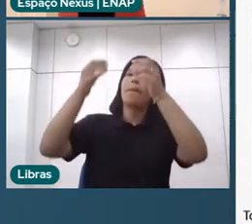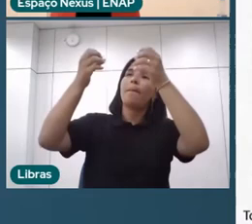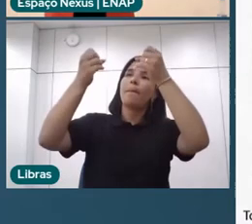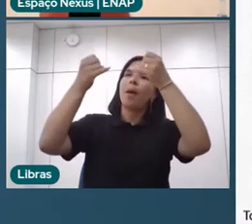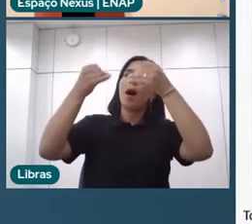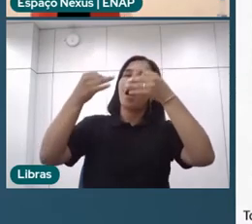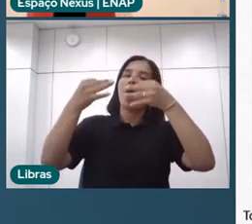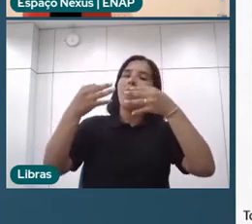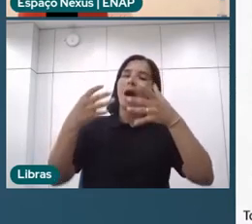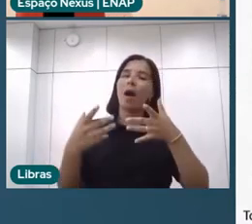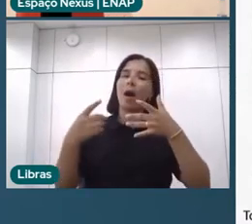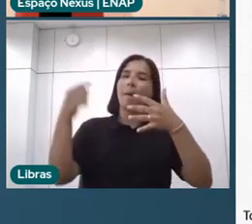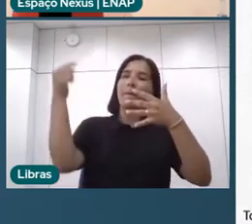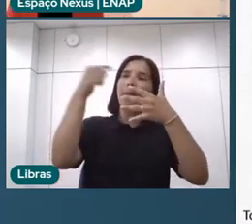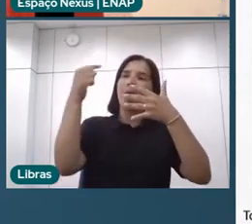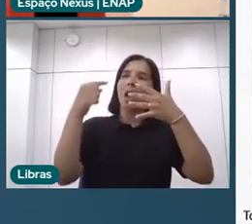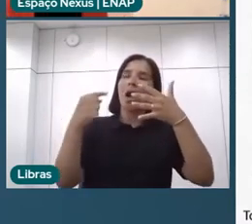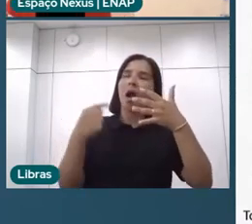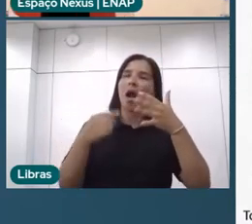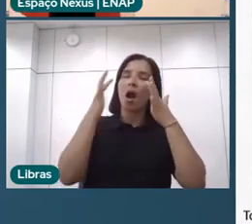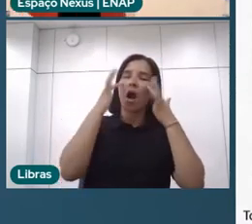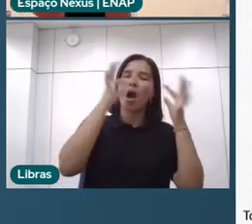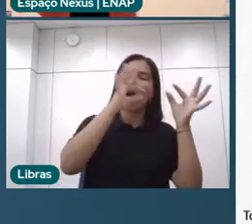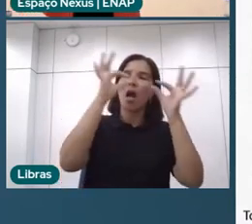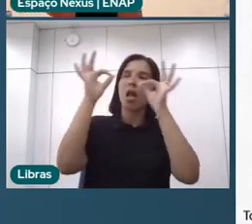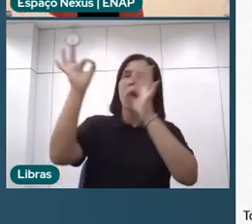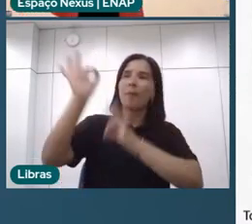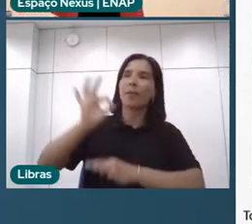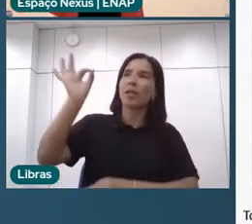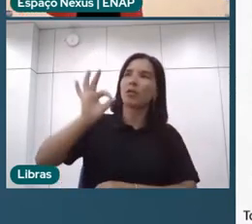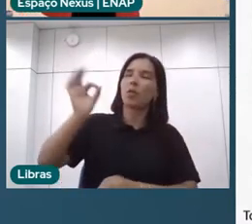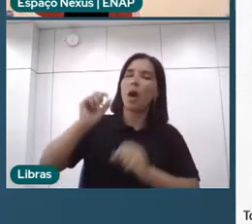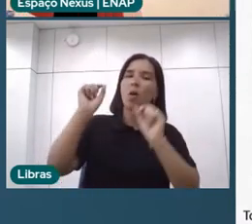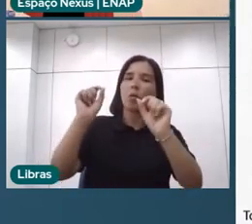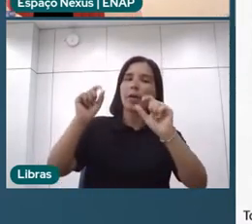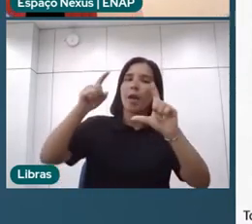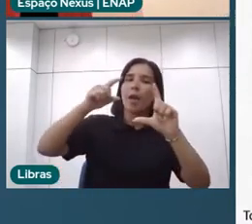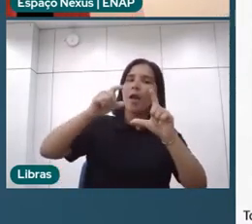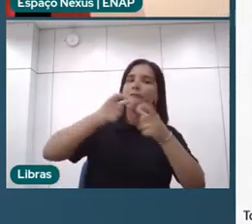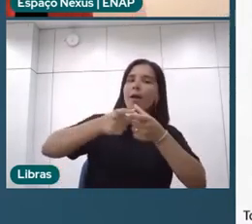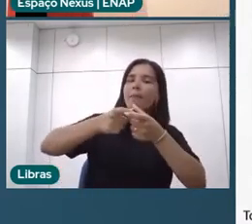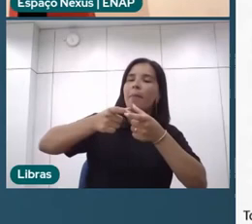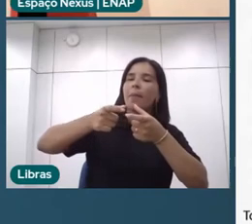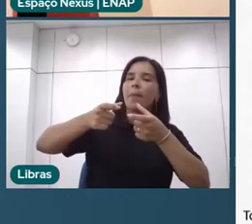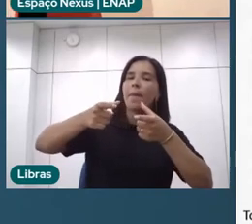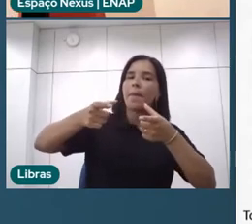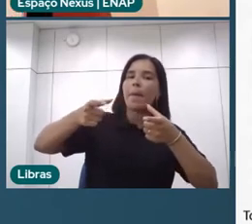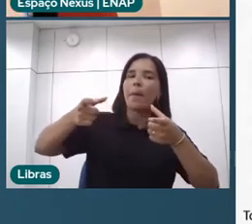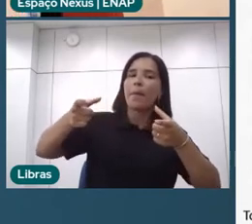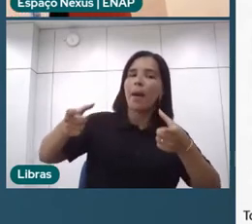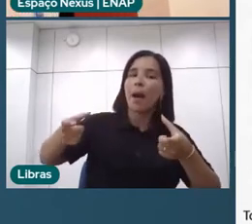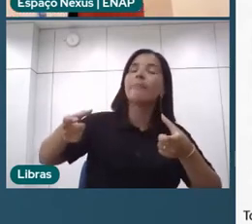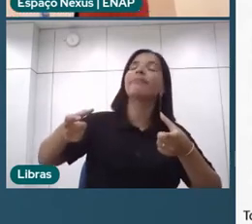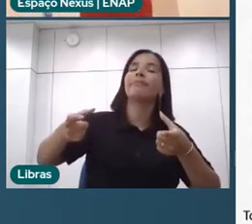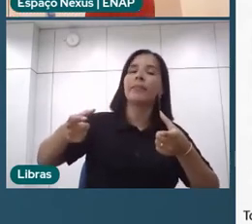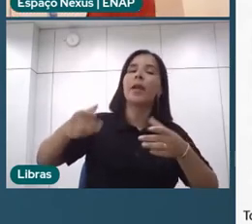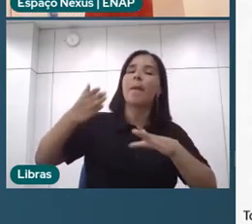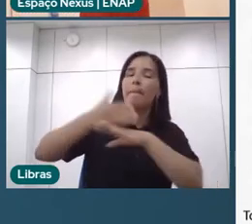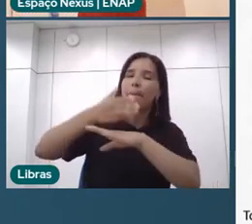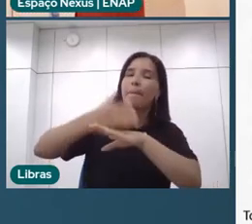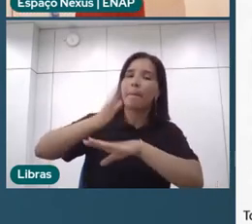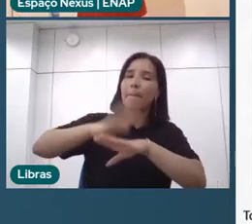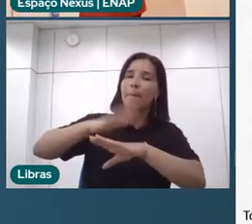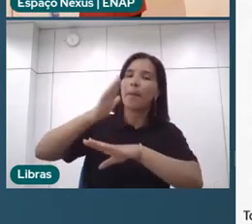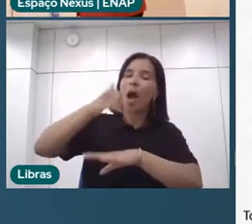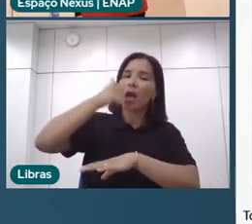se a olhar lá os cargos percentuais, ele vai crescendo, ele vai aumentando conforme você vai diminuindo o nível, né? A maior participação das mulheres, quanto